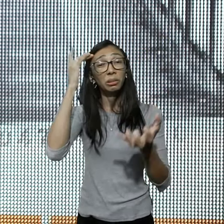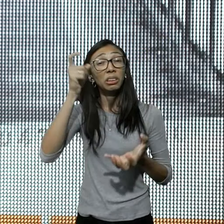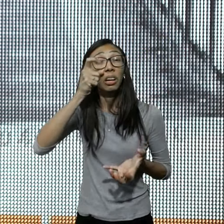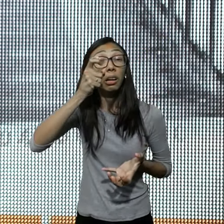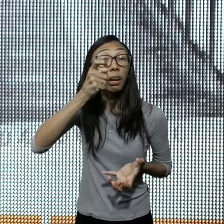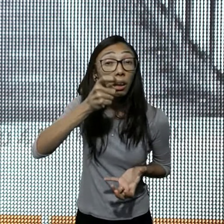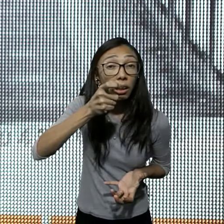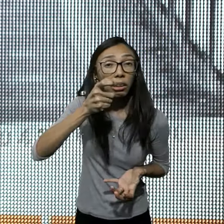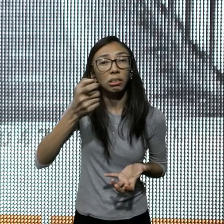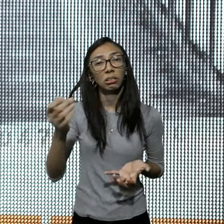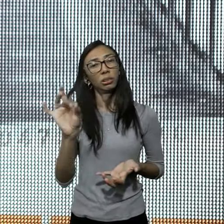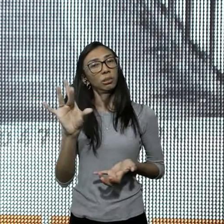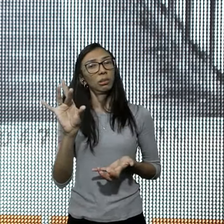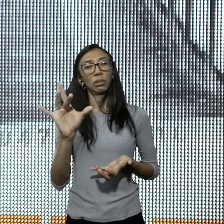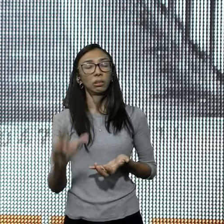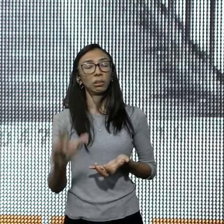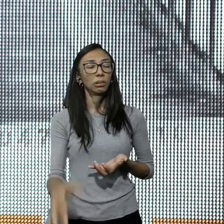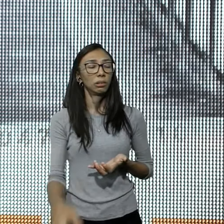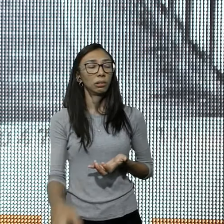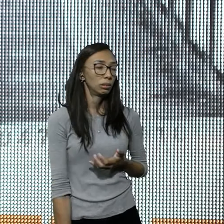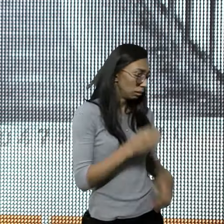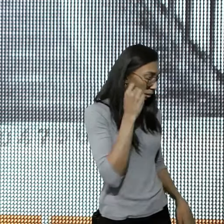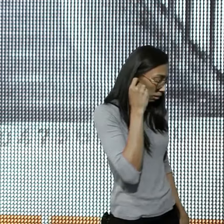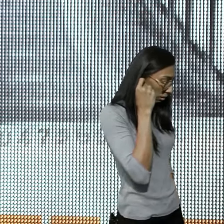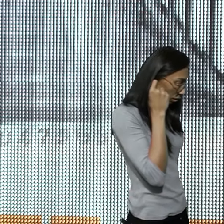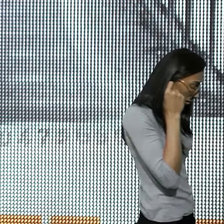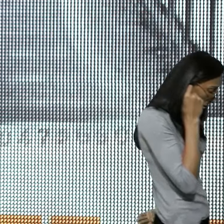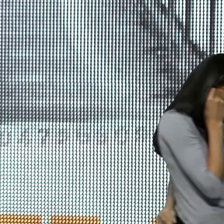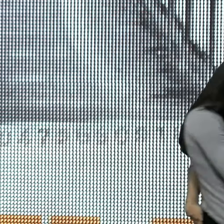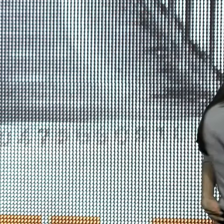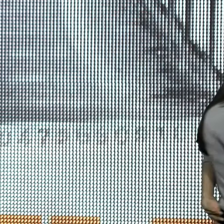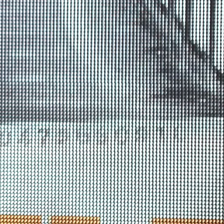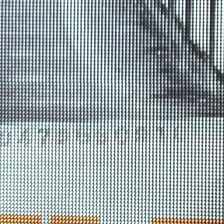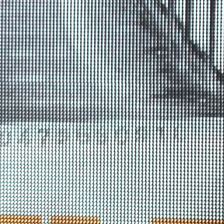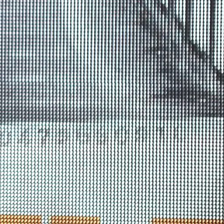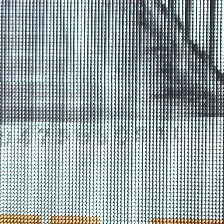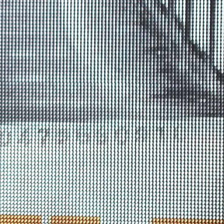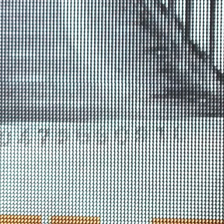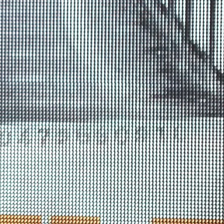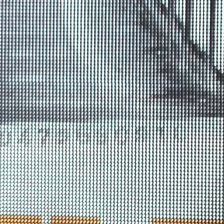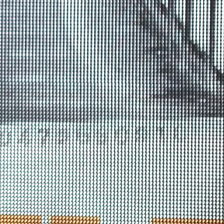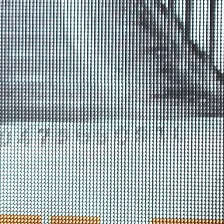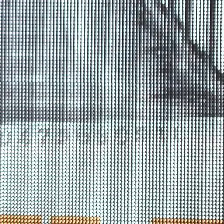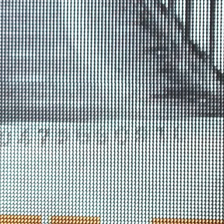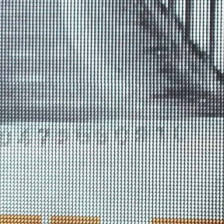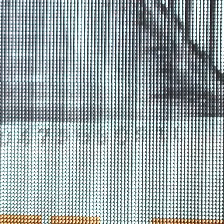isso, o pensamento, da multidão, é o que eu vou receber, em estar aqui,